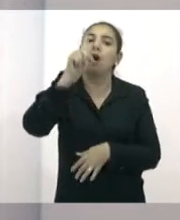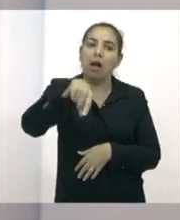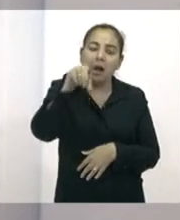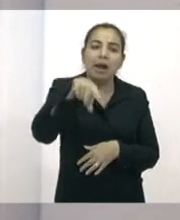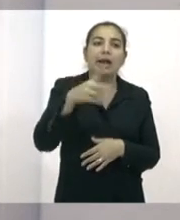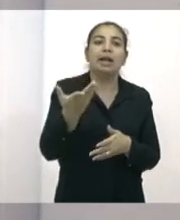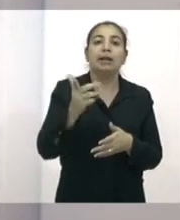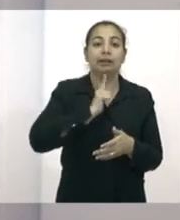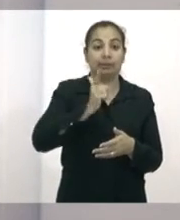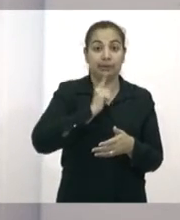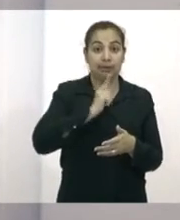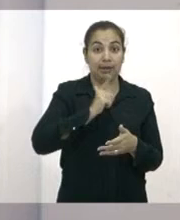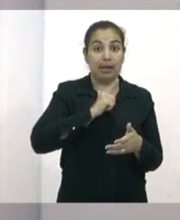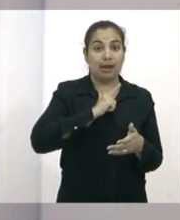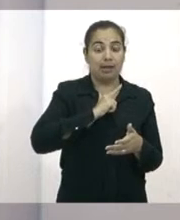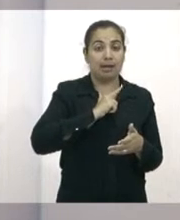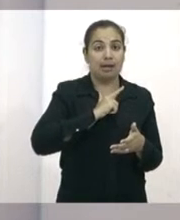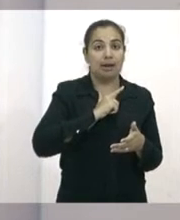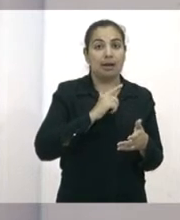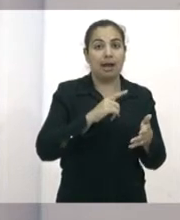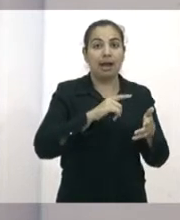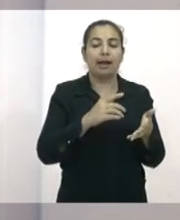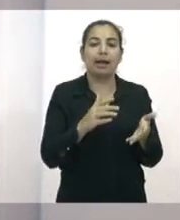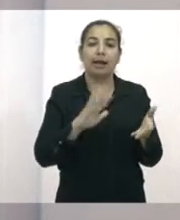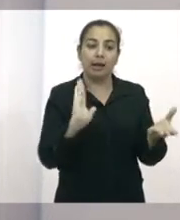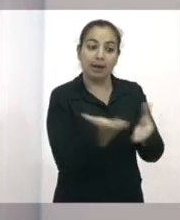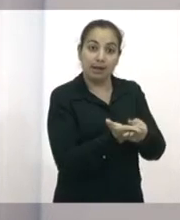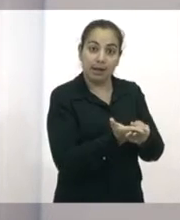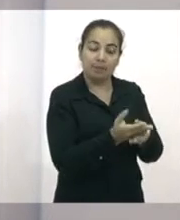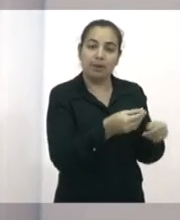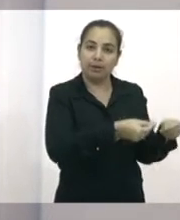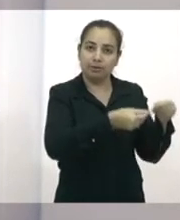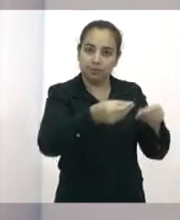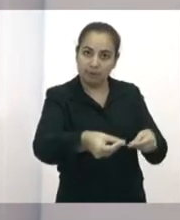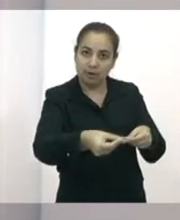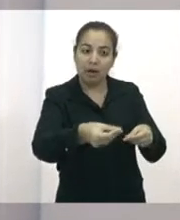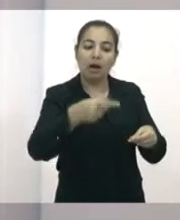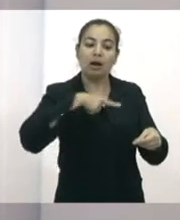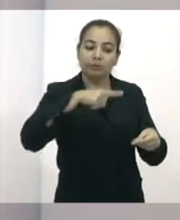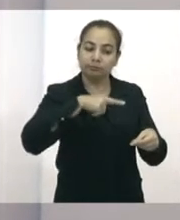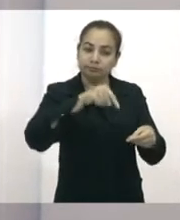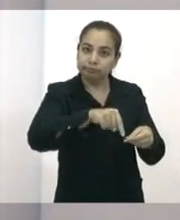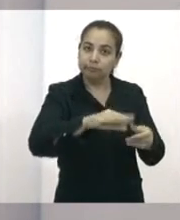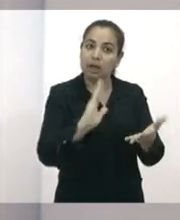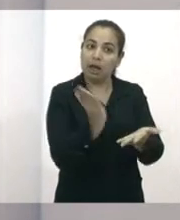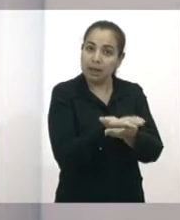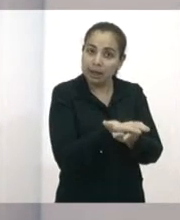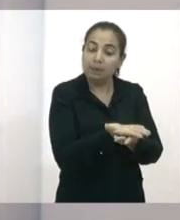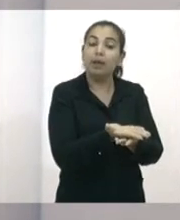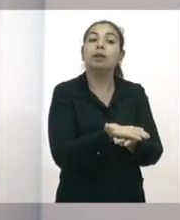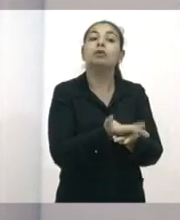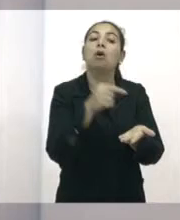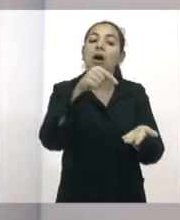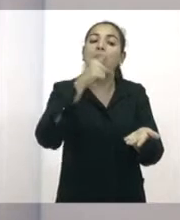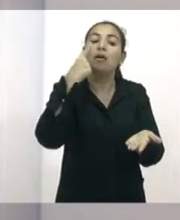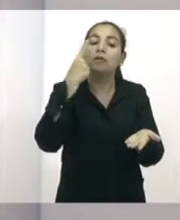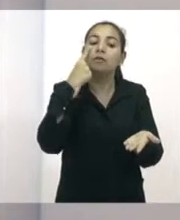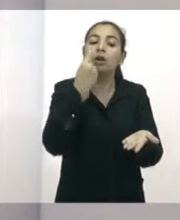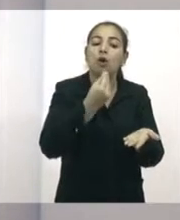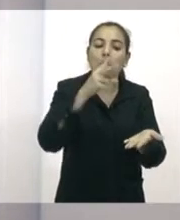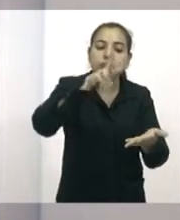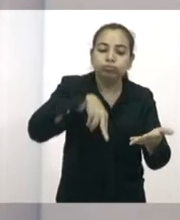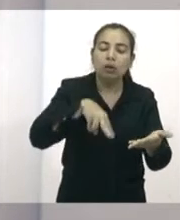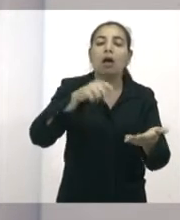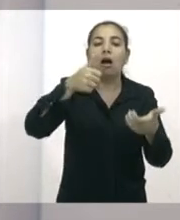variadores fazem para a comissão para que a gente visite esses equipamentos ou, então, são frutos de denúncia que a comissão recebe, como eu